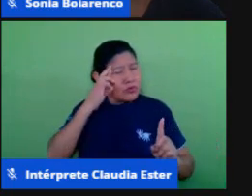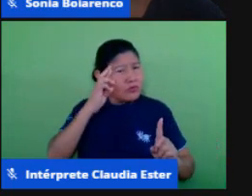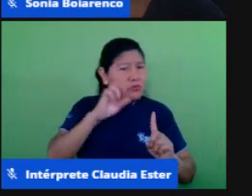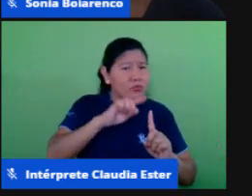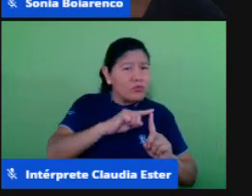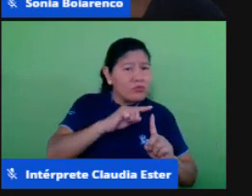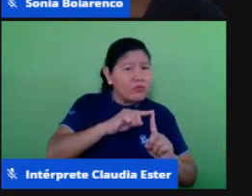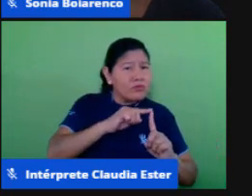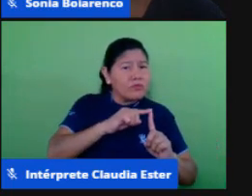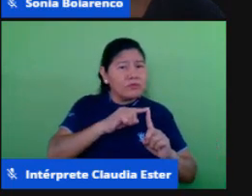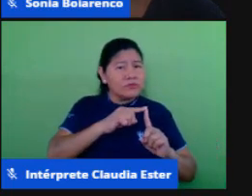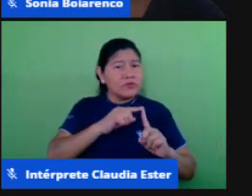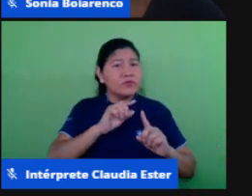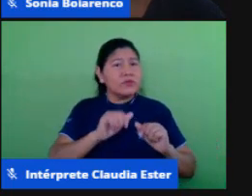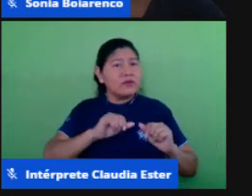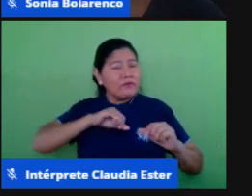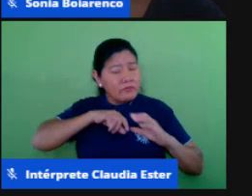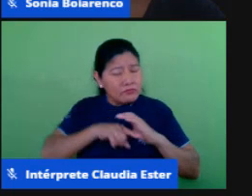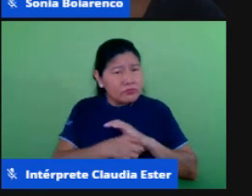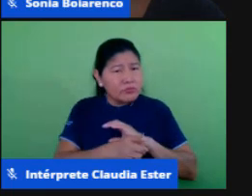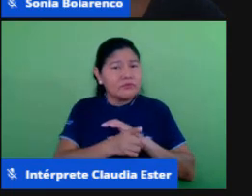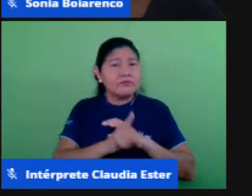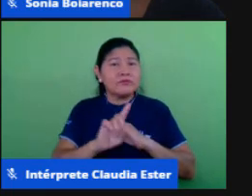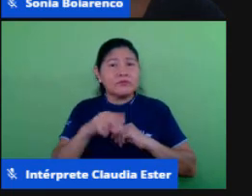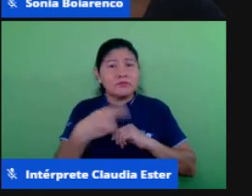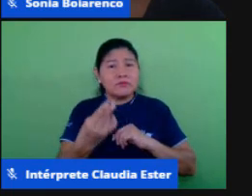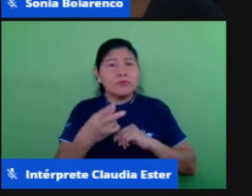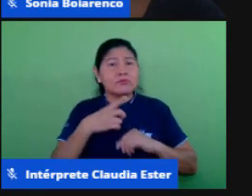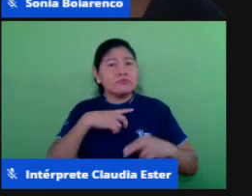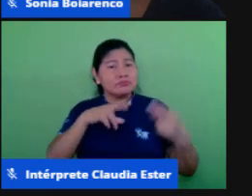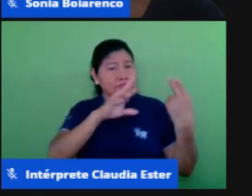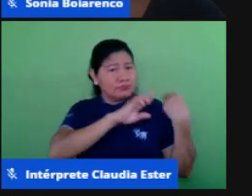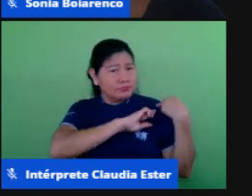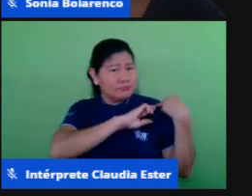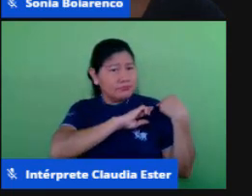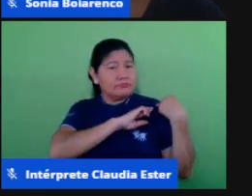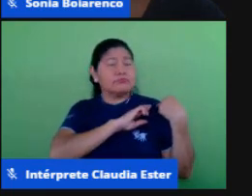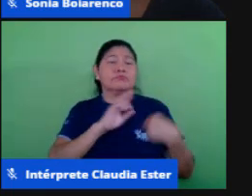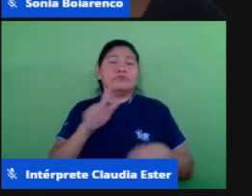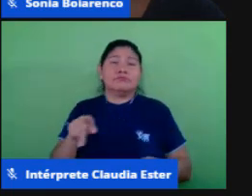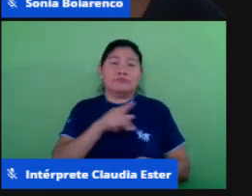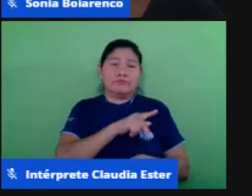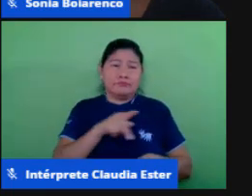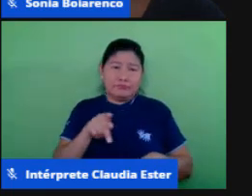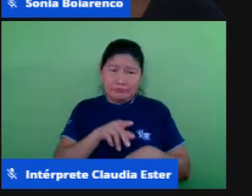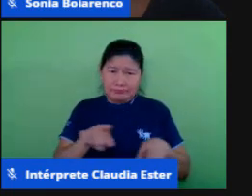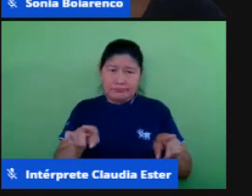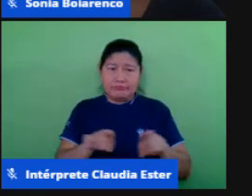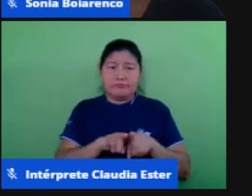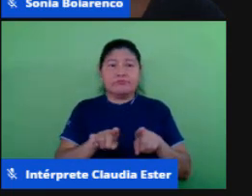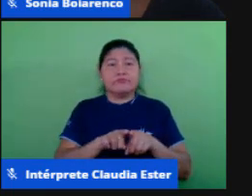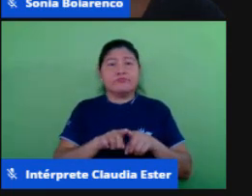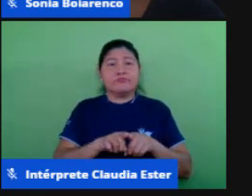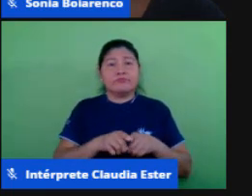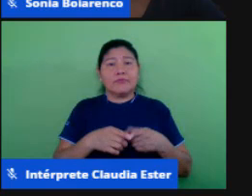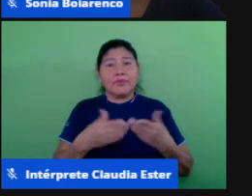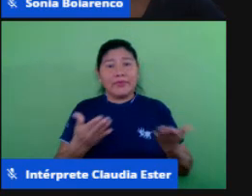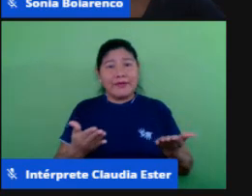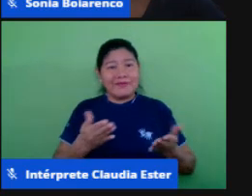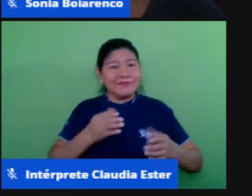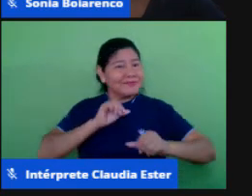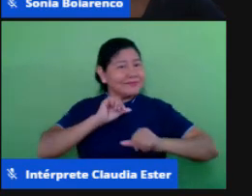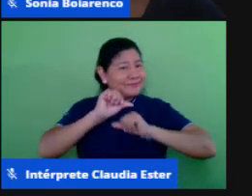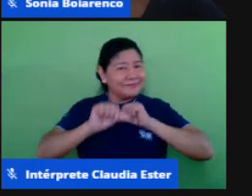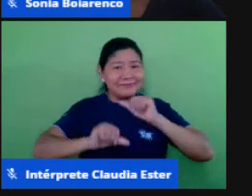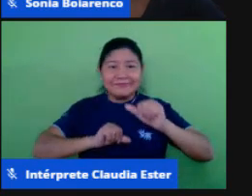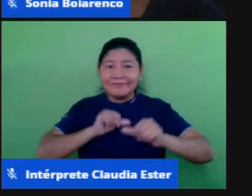a partir do nosso trabalho enquanto professores né então essa atualização aqui